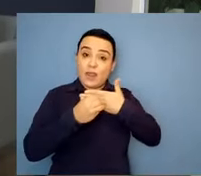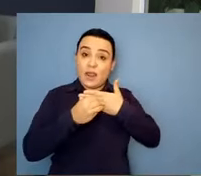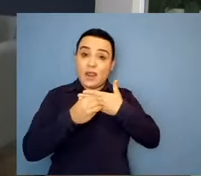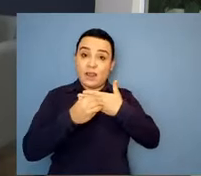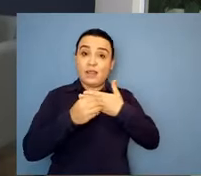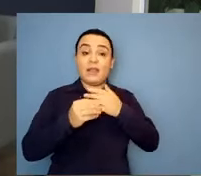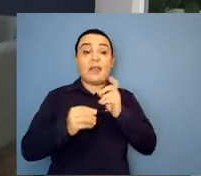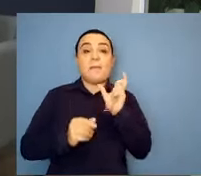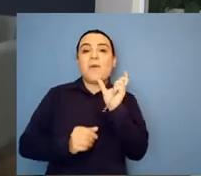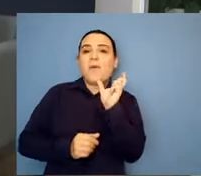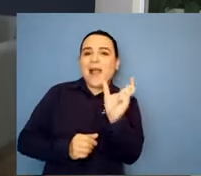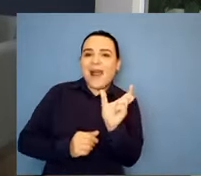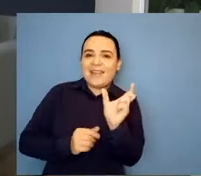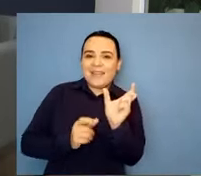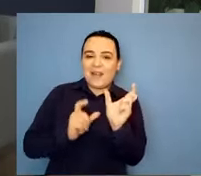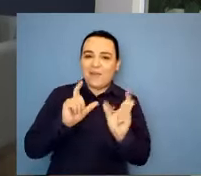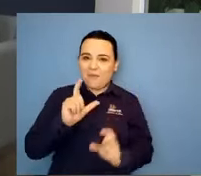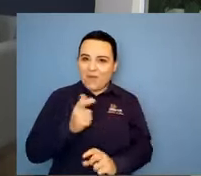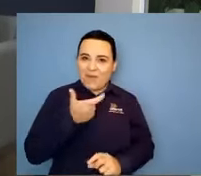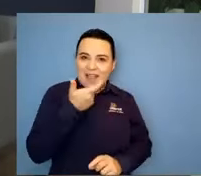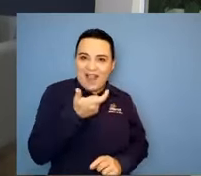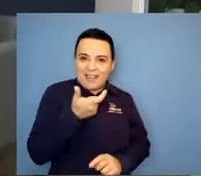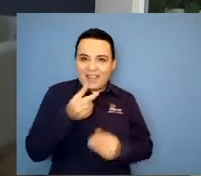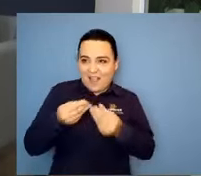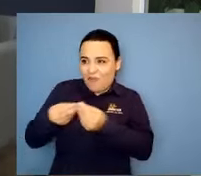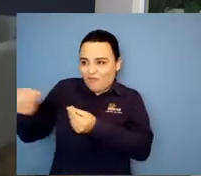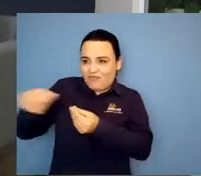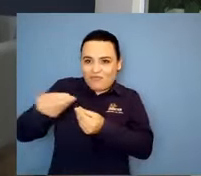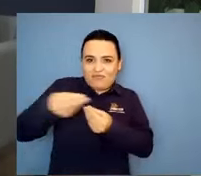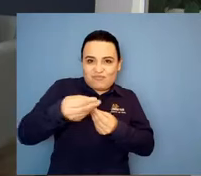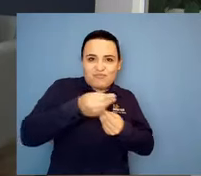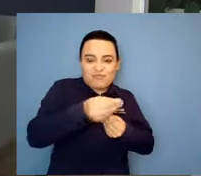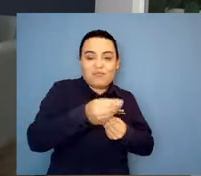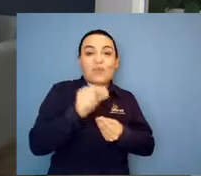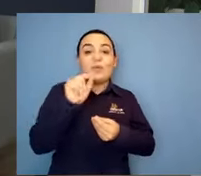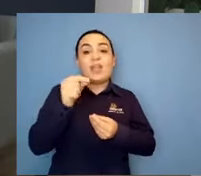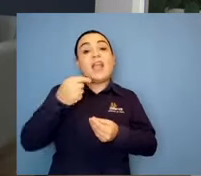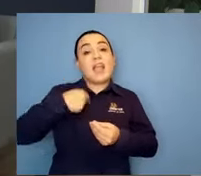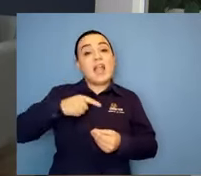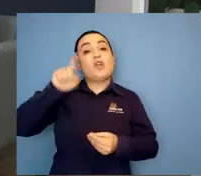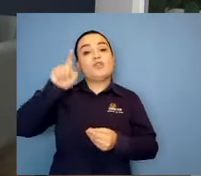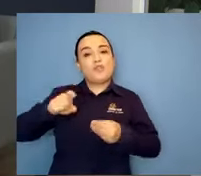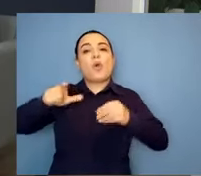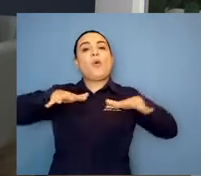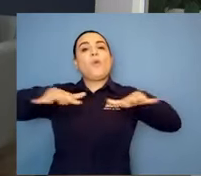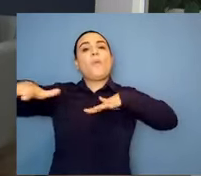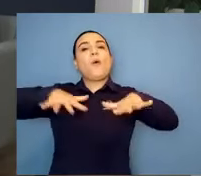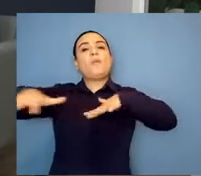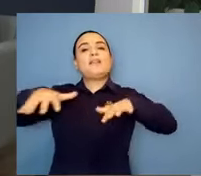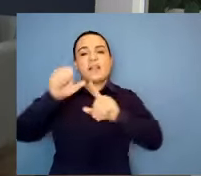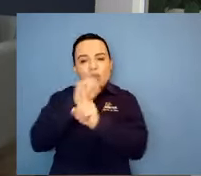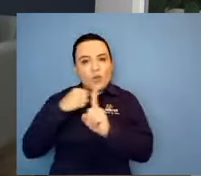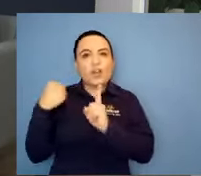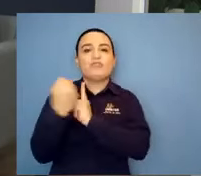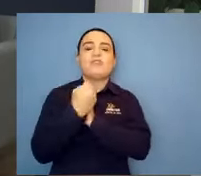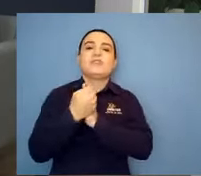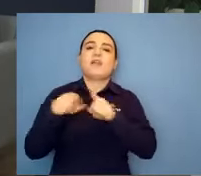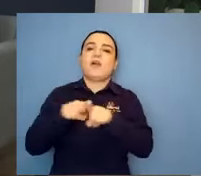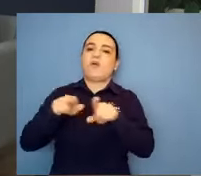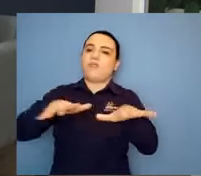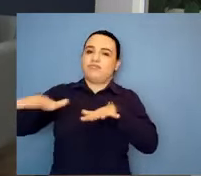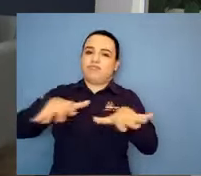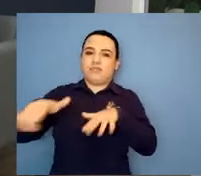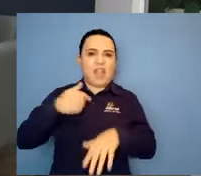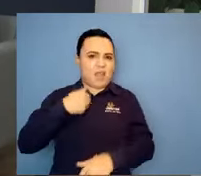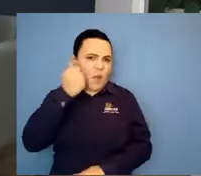brilhantemente. Eu vejo, olha, você pode doar? Já está aqui, Já está, é uma cara de pau. Então,